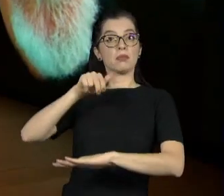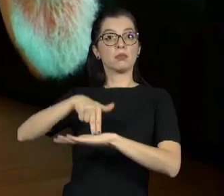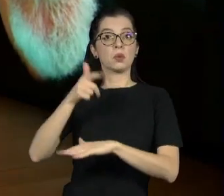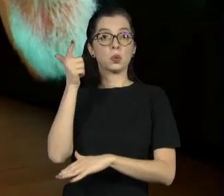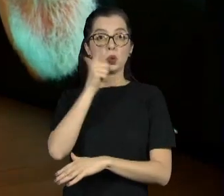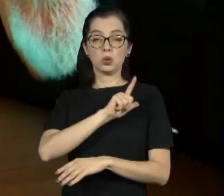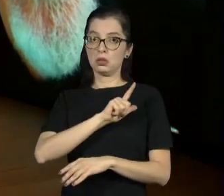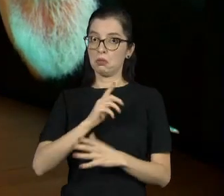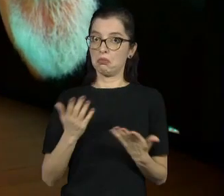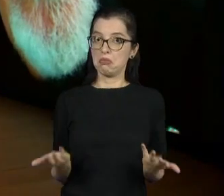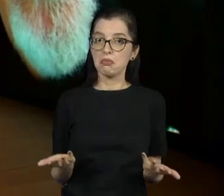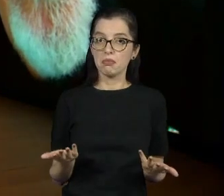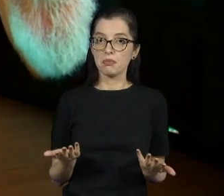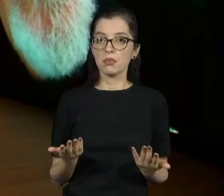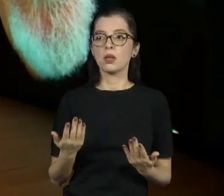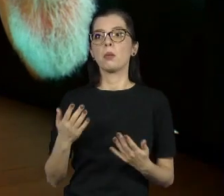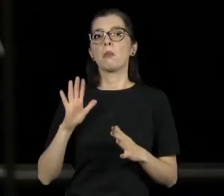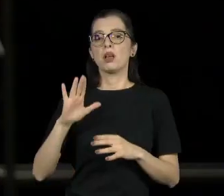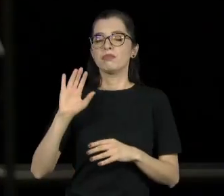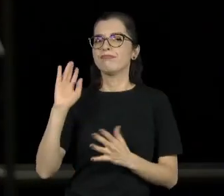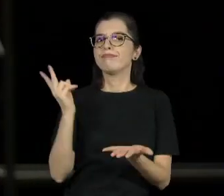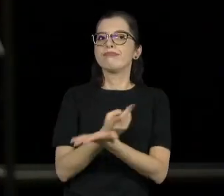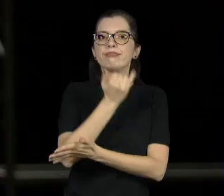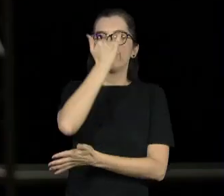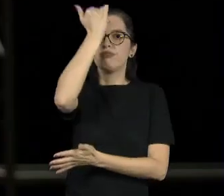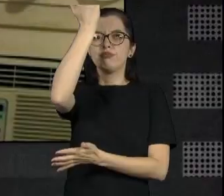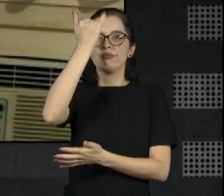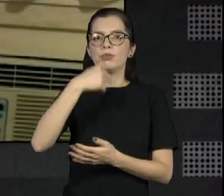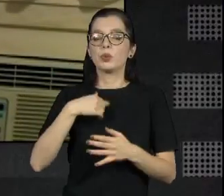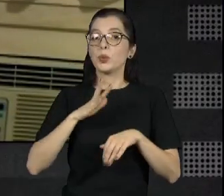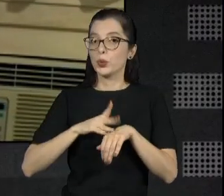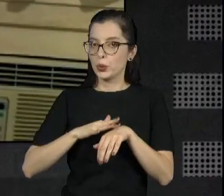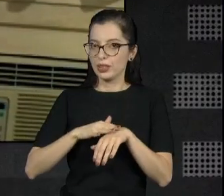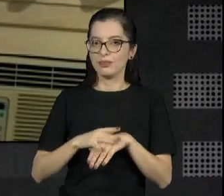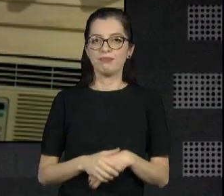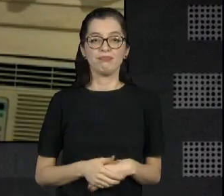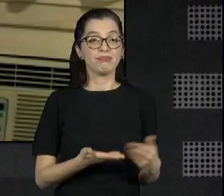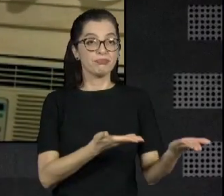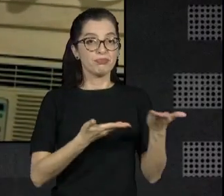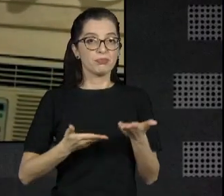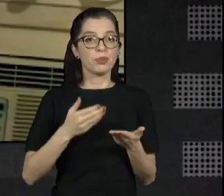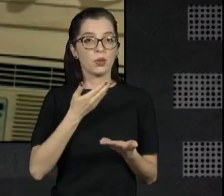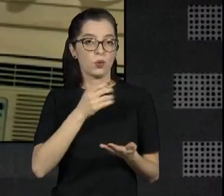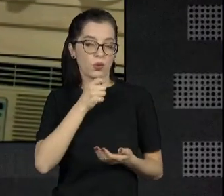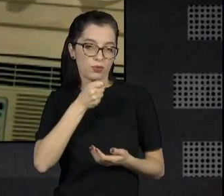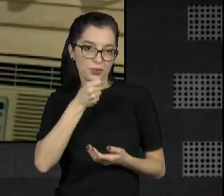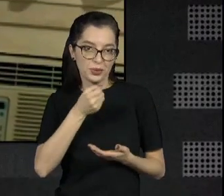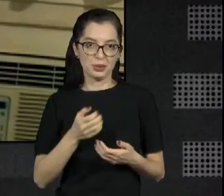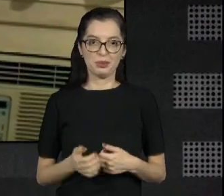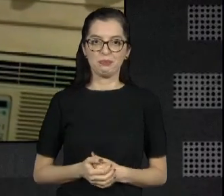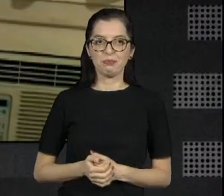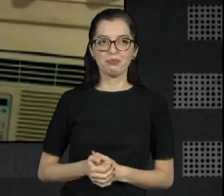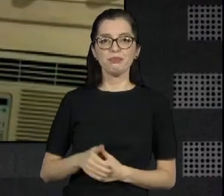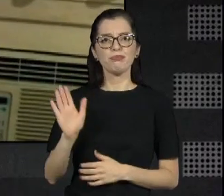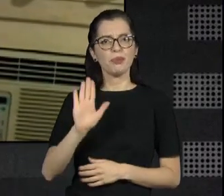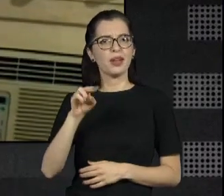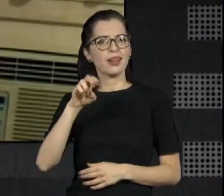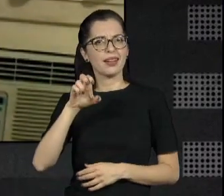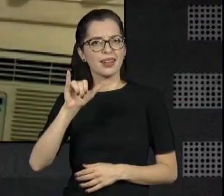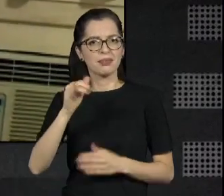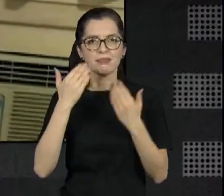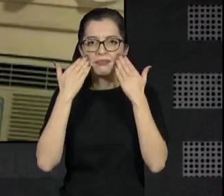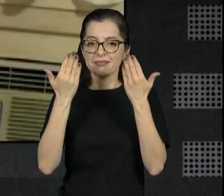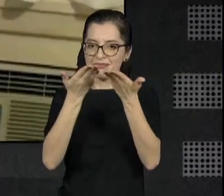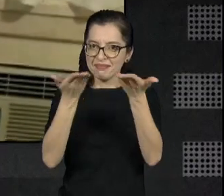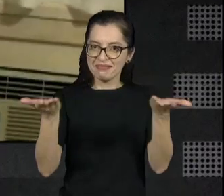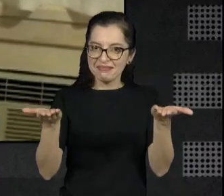Alguém vai contar essa história para a gente. Vamos ver? Oi, Né? Olho para você e tenho